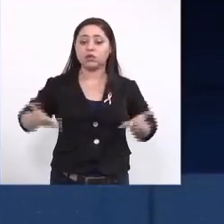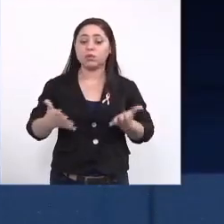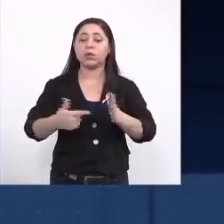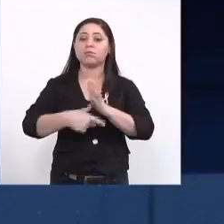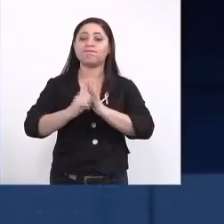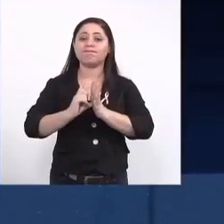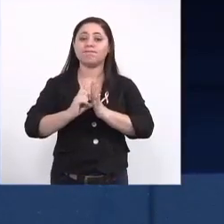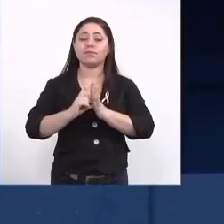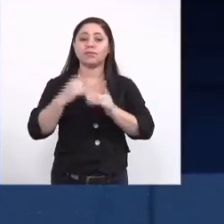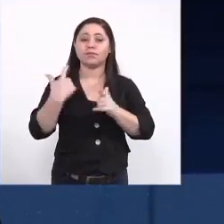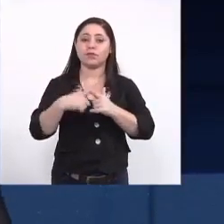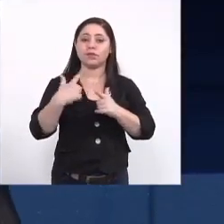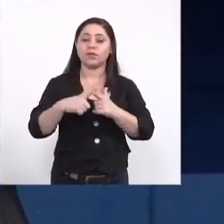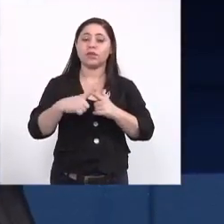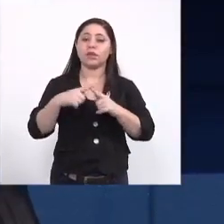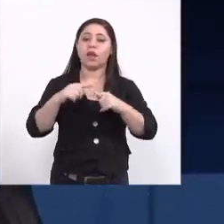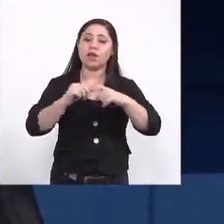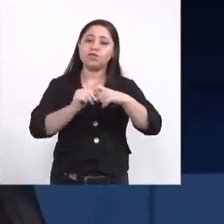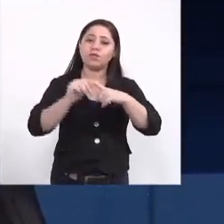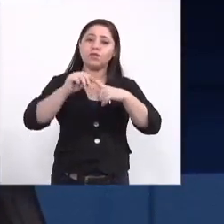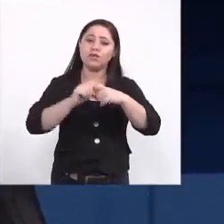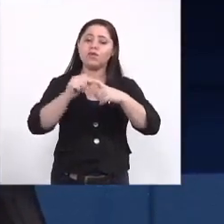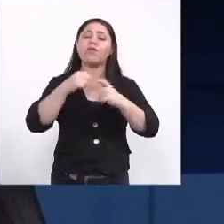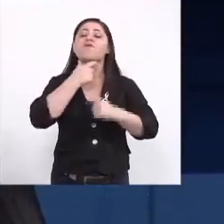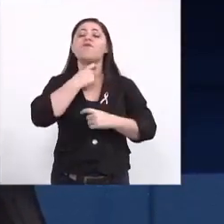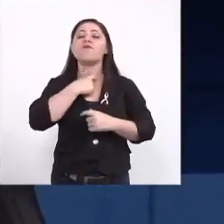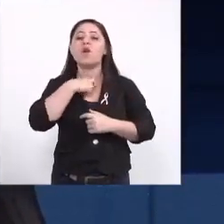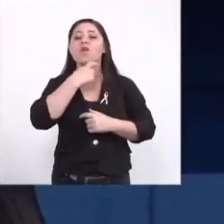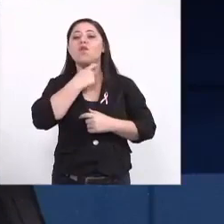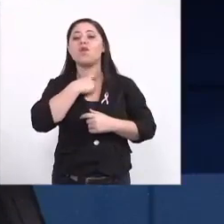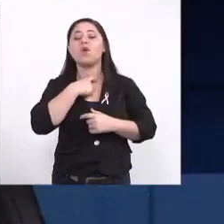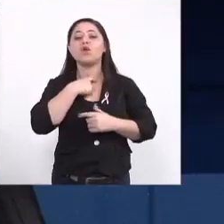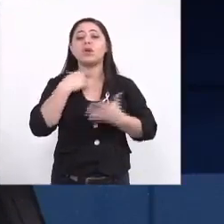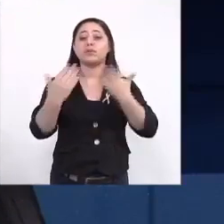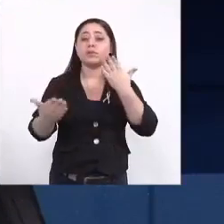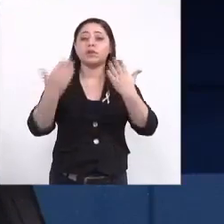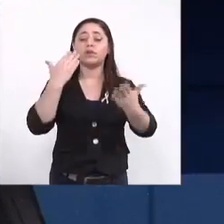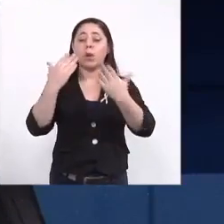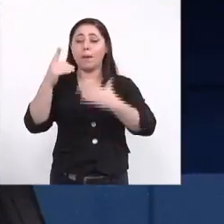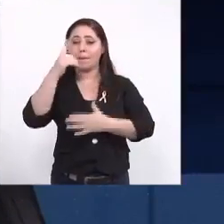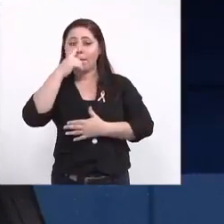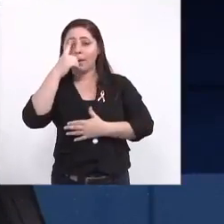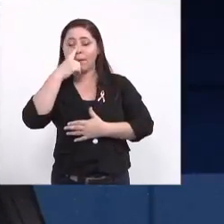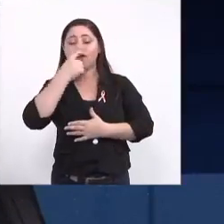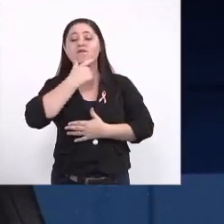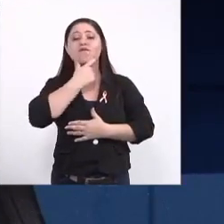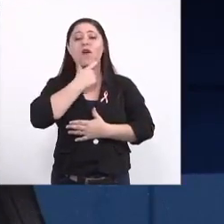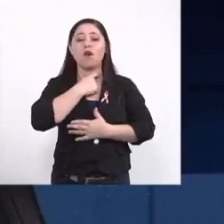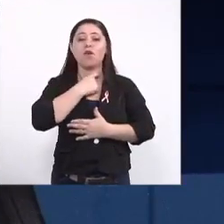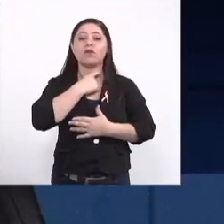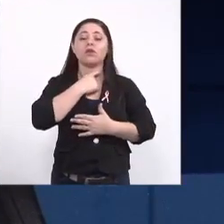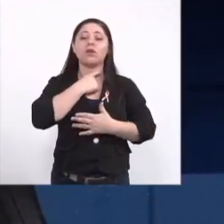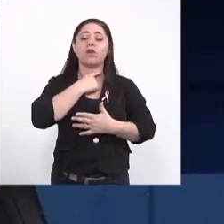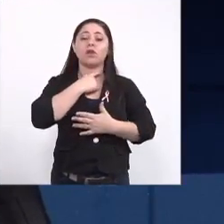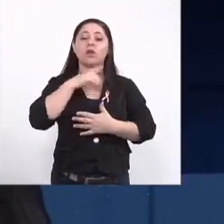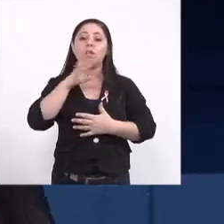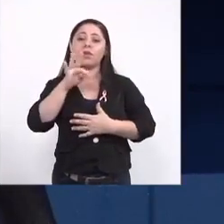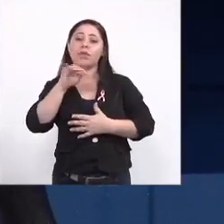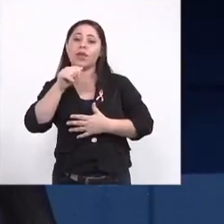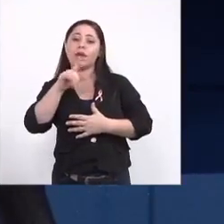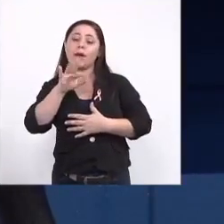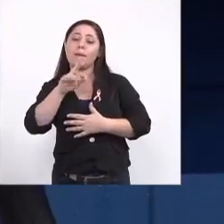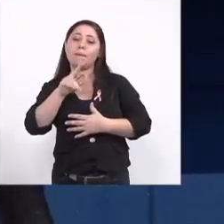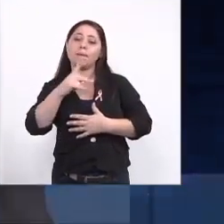precoce. Estimulação precoce é fisioterapia, fonodiologia, psicologia para mãe, fono, terapia ocupacional,